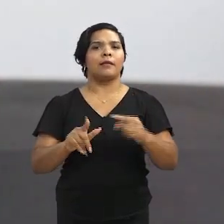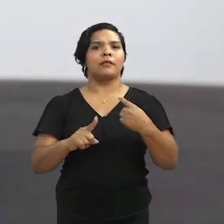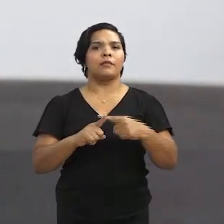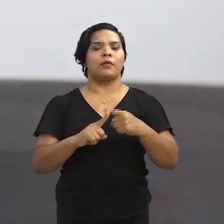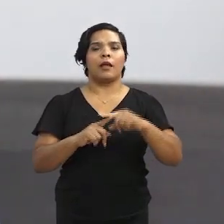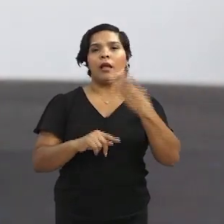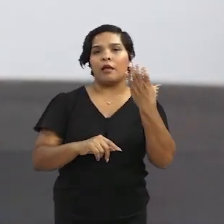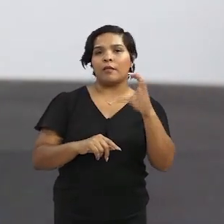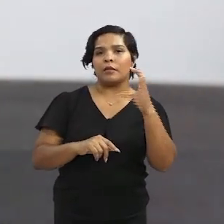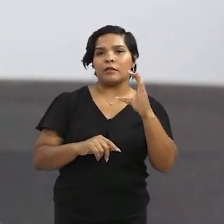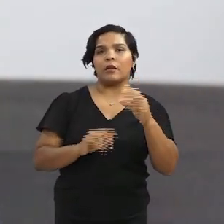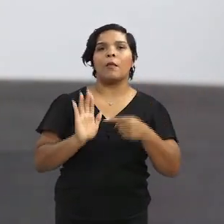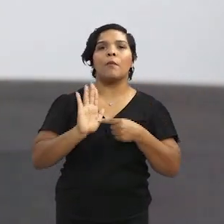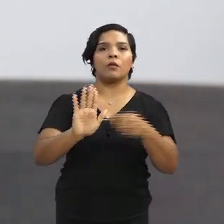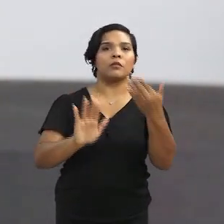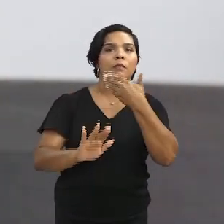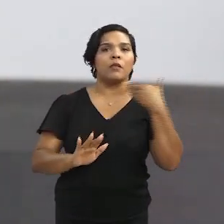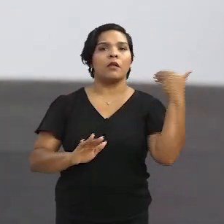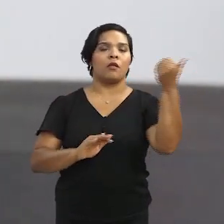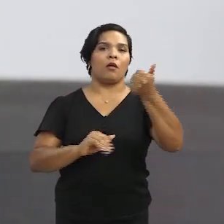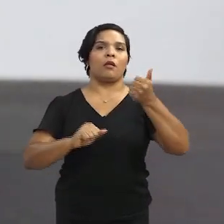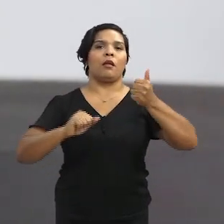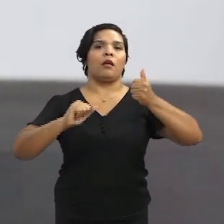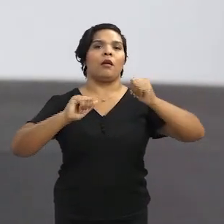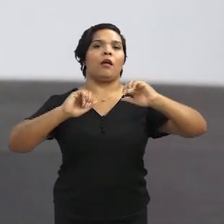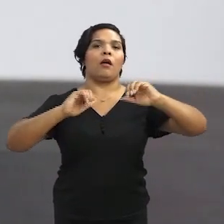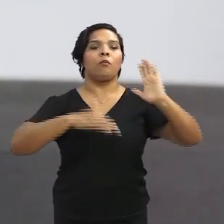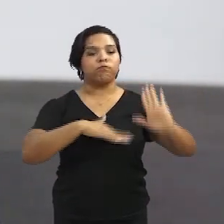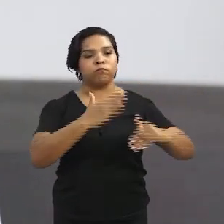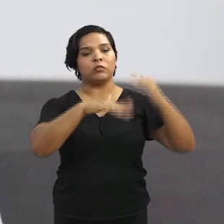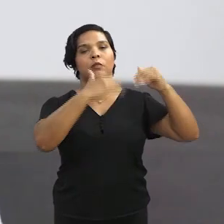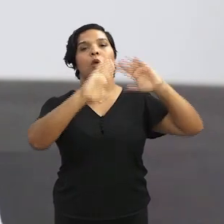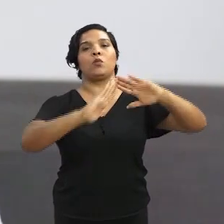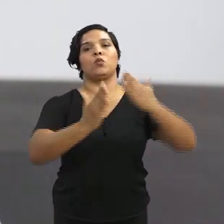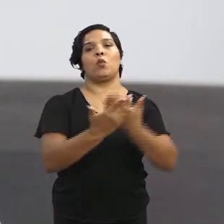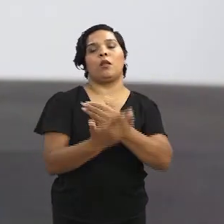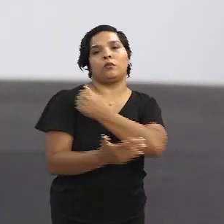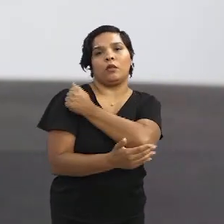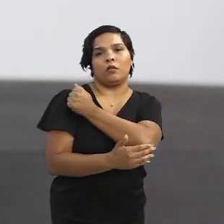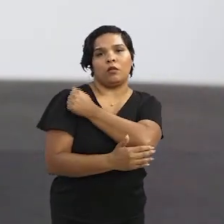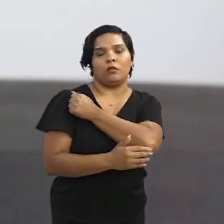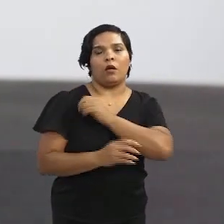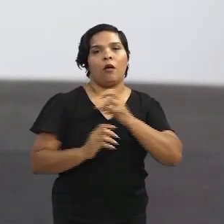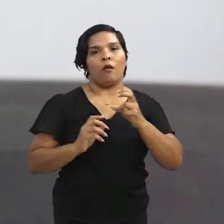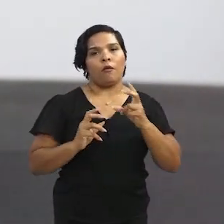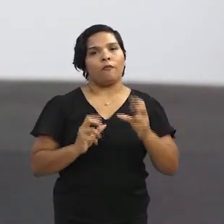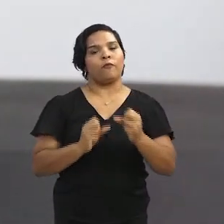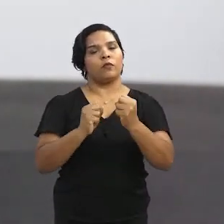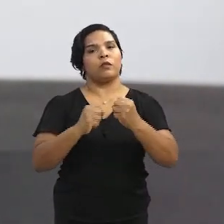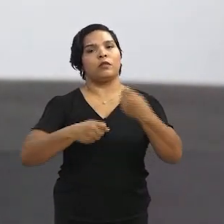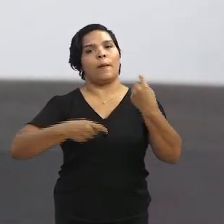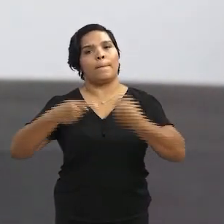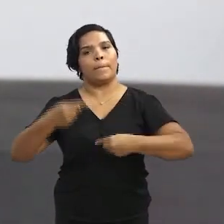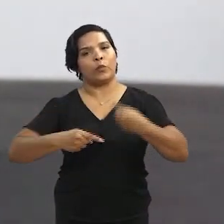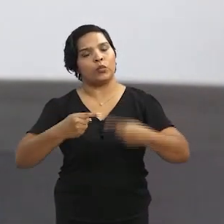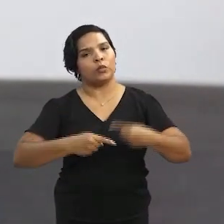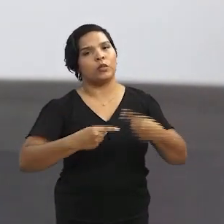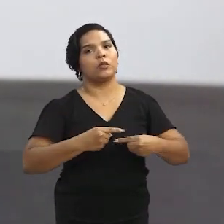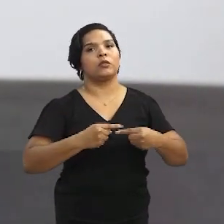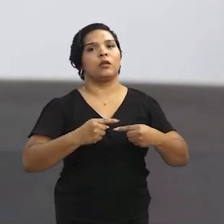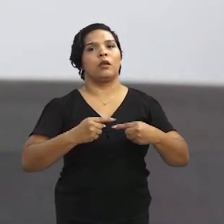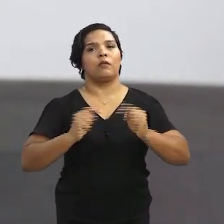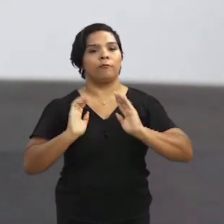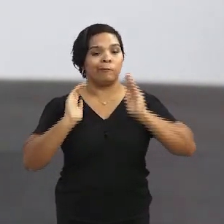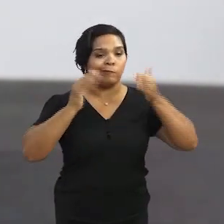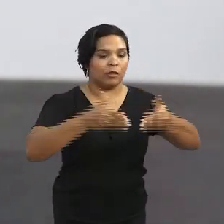porque a evidência científica diz que isso melhora o desempenho escolar. Então, a gente fortalecer a política de aquisição de alimentos via